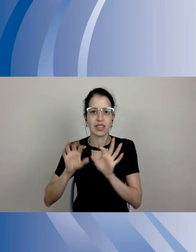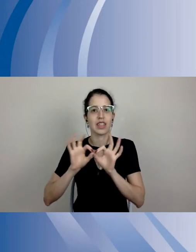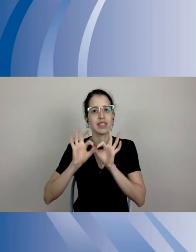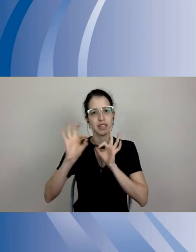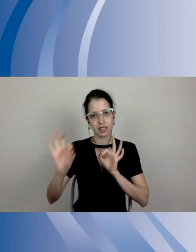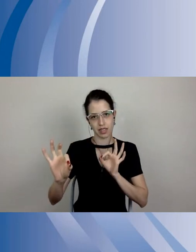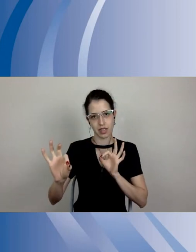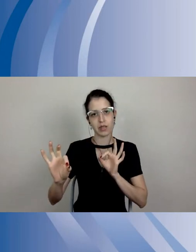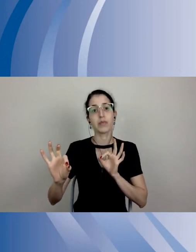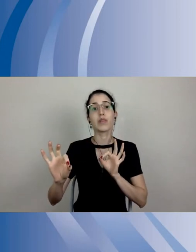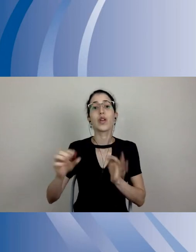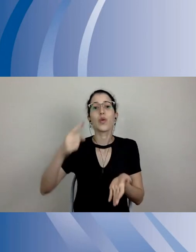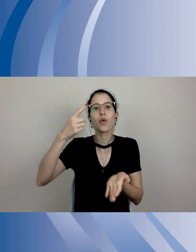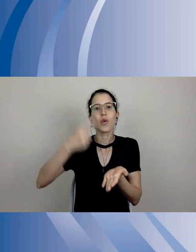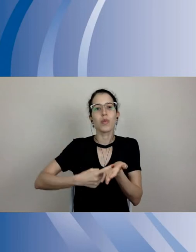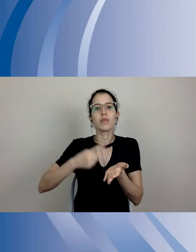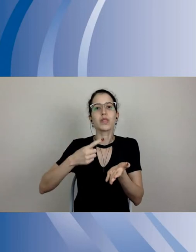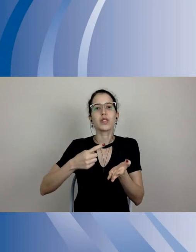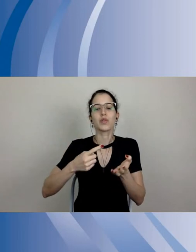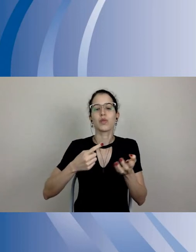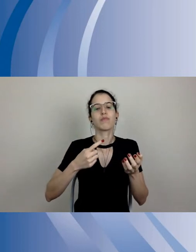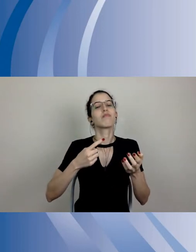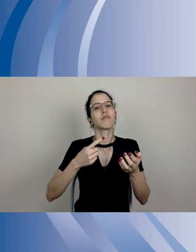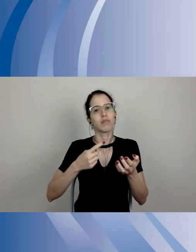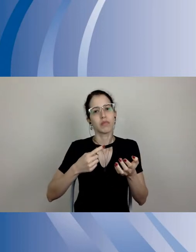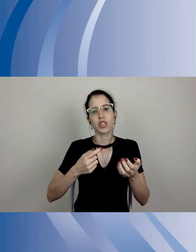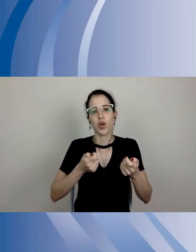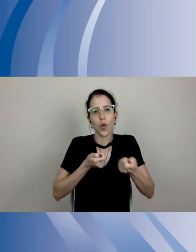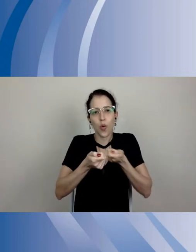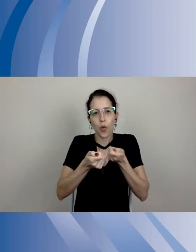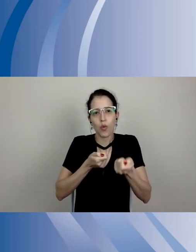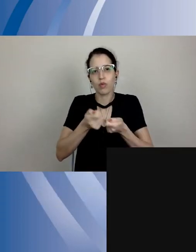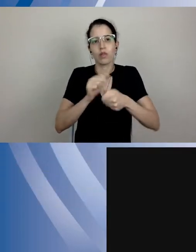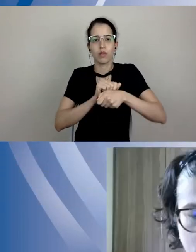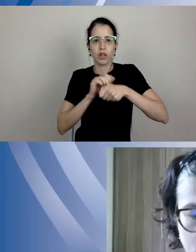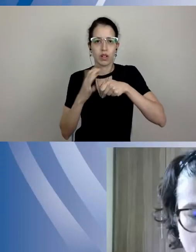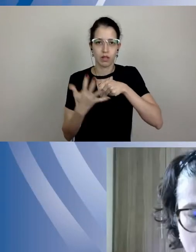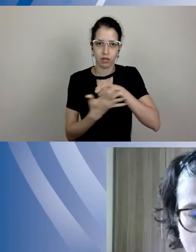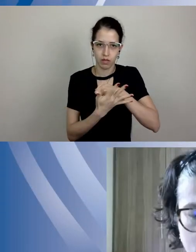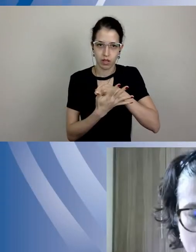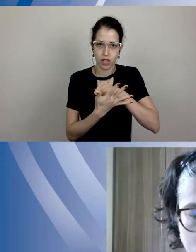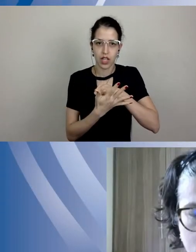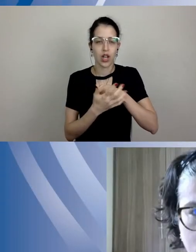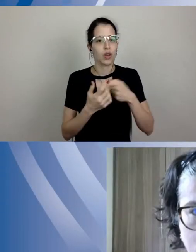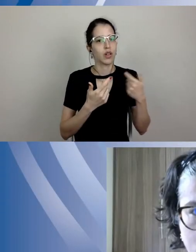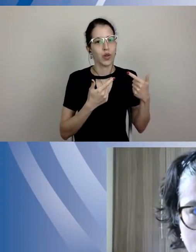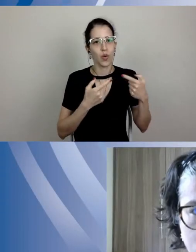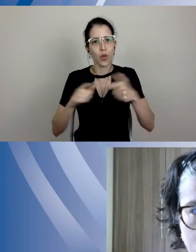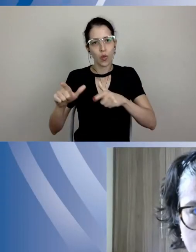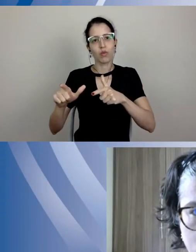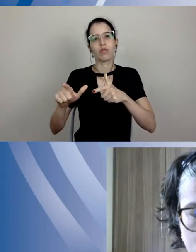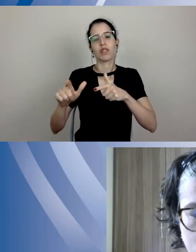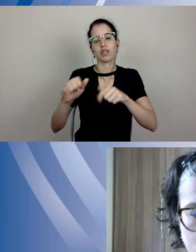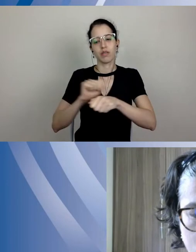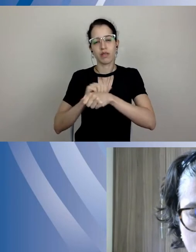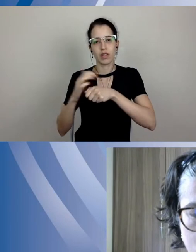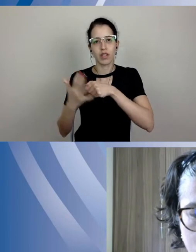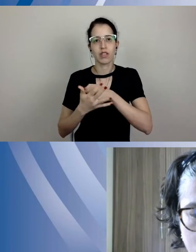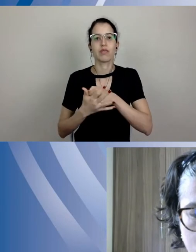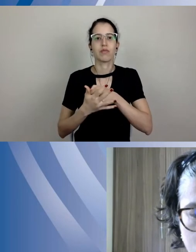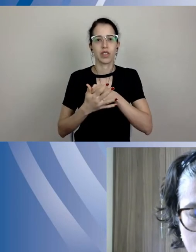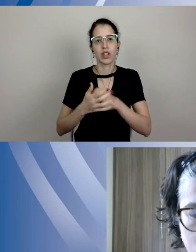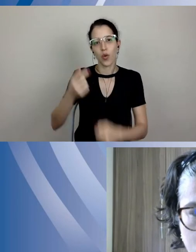controle da COVID, de combate à COVID, de redução de vítimas, de ações conscientes socialmente.